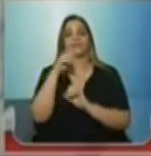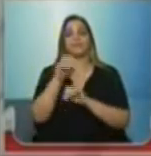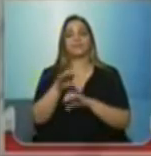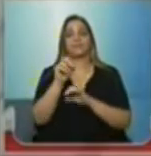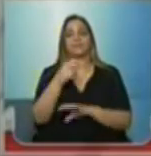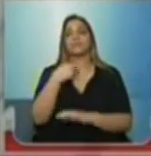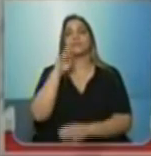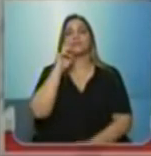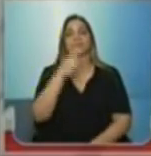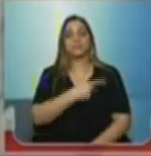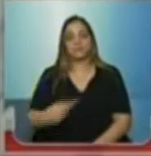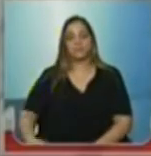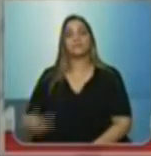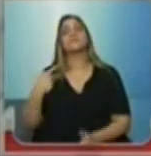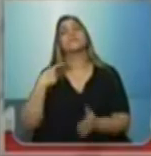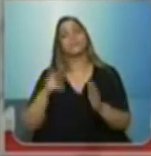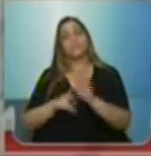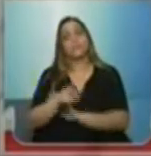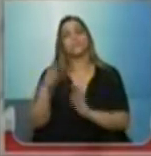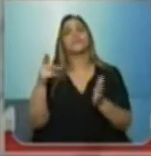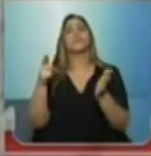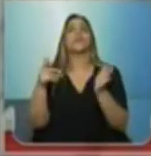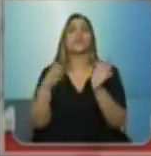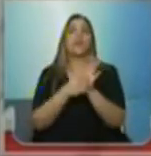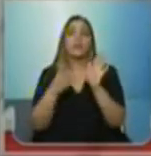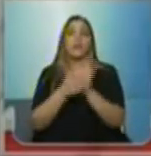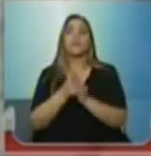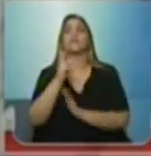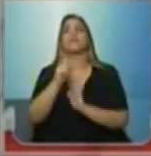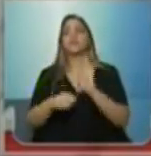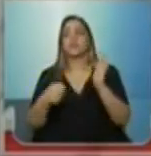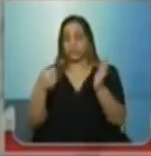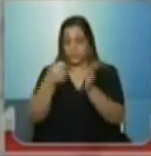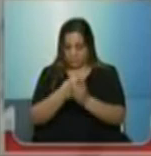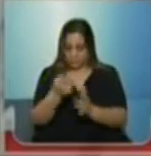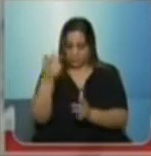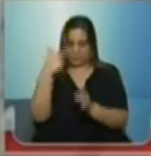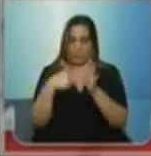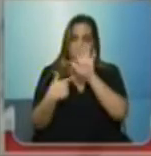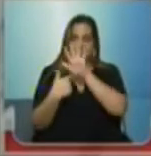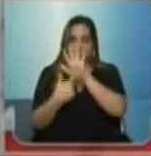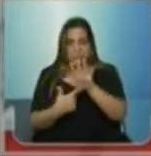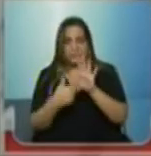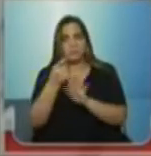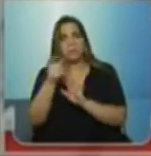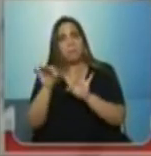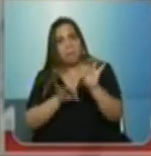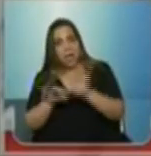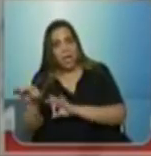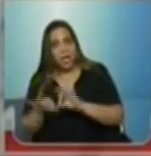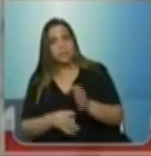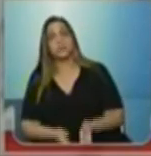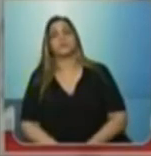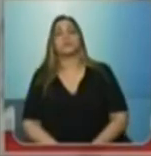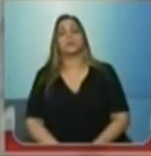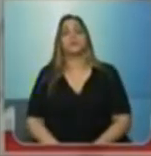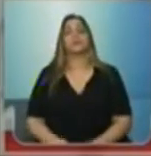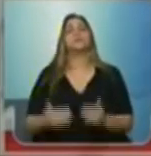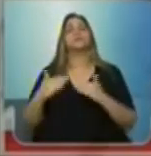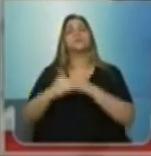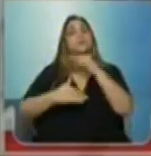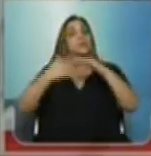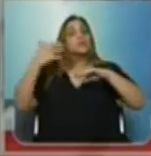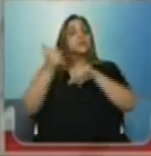presidente. Por isso que nós vamos continuar cobrando mais investimento na educação, apresentação de um plano de